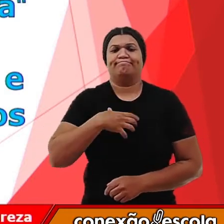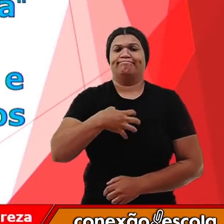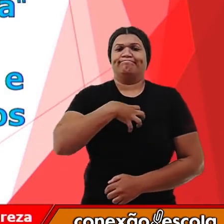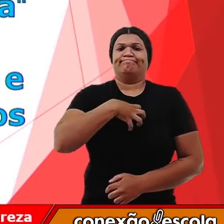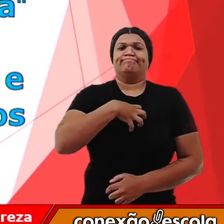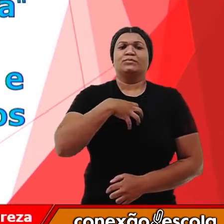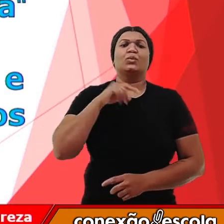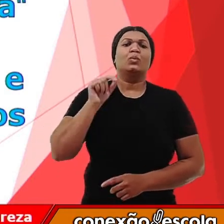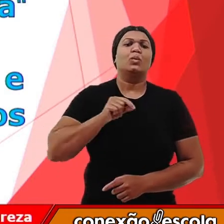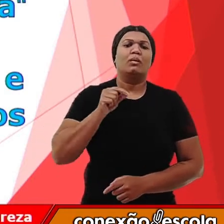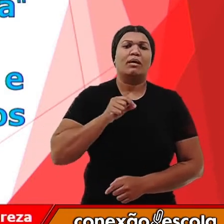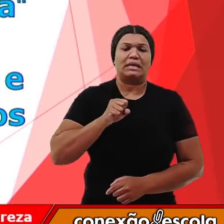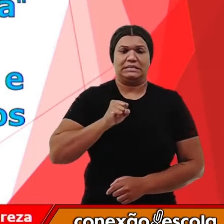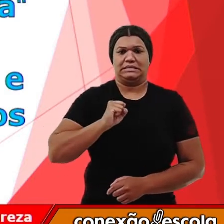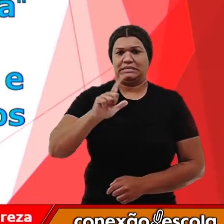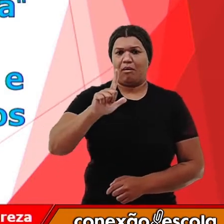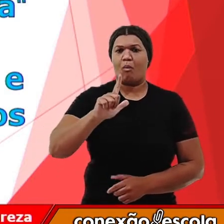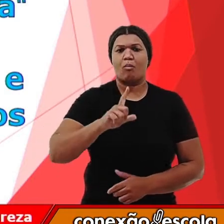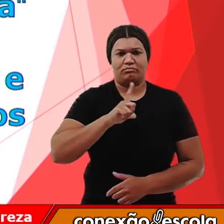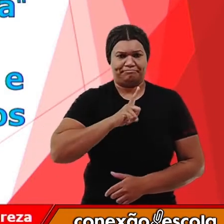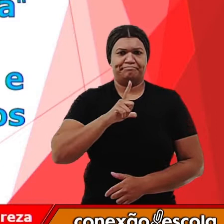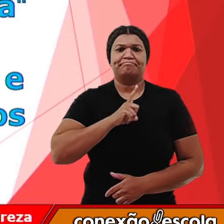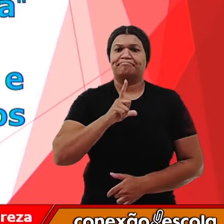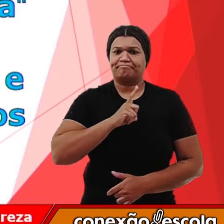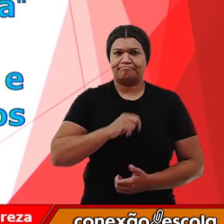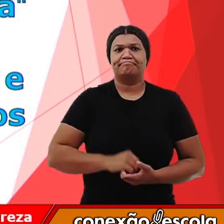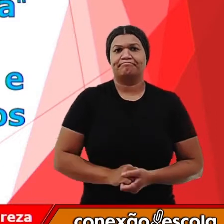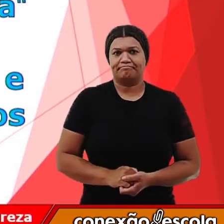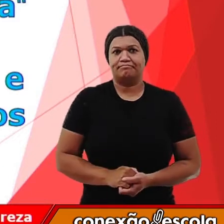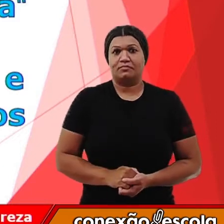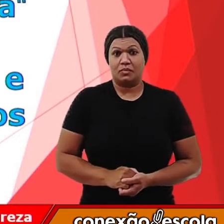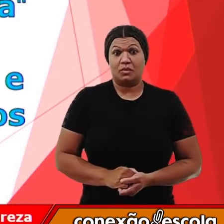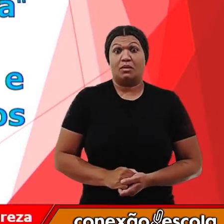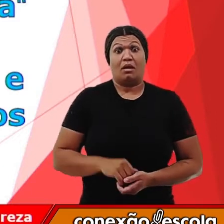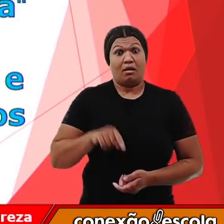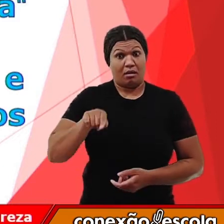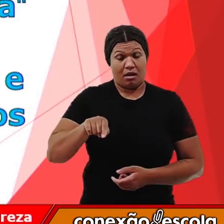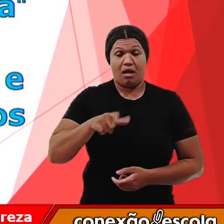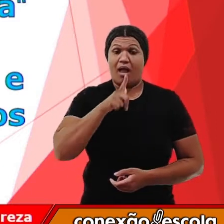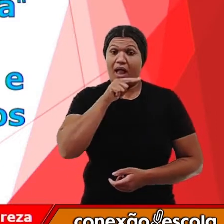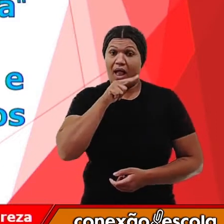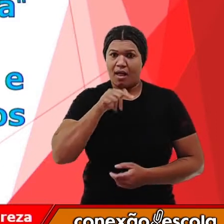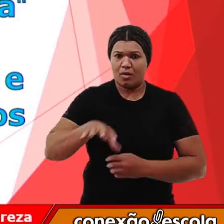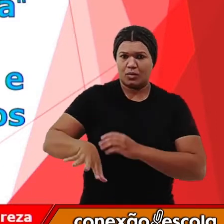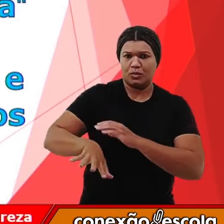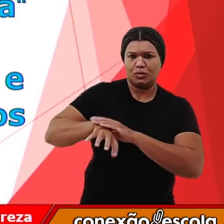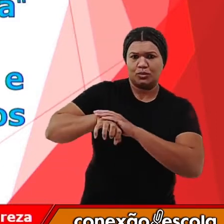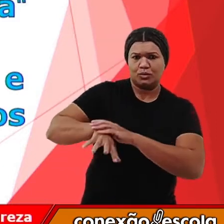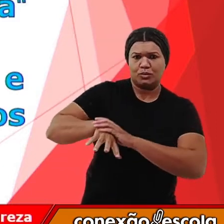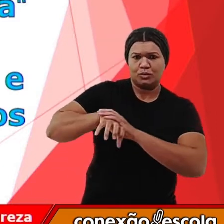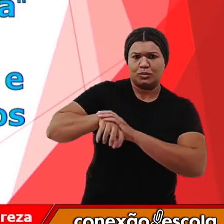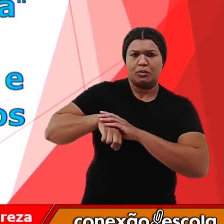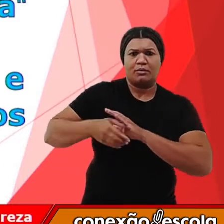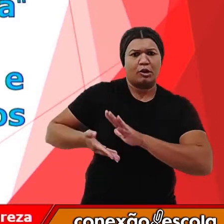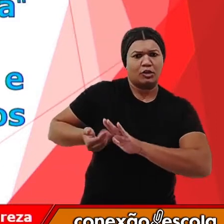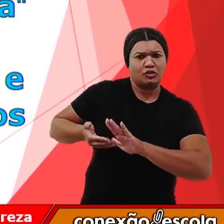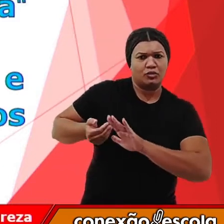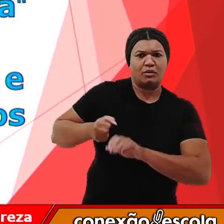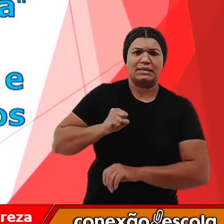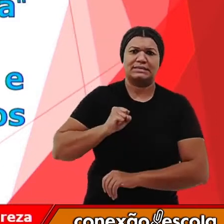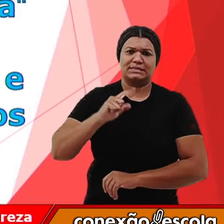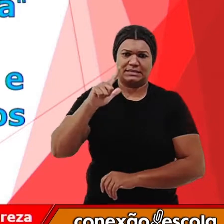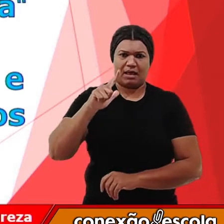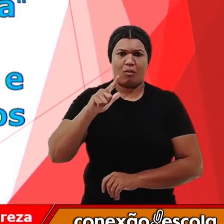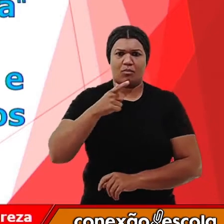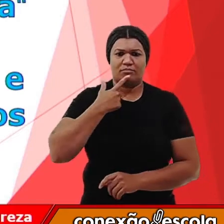um sabor levemente salgado. E é justamente dessa água que é extraída o sal de cozinha. Mas isso fica mais para frente.